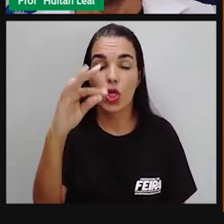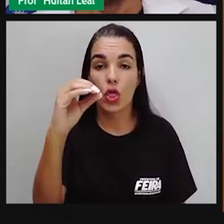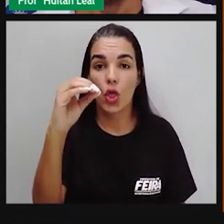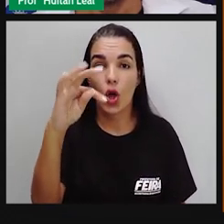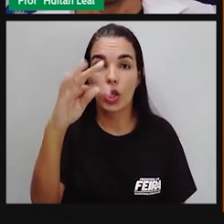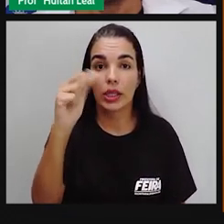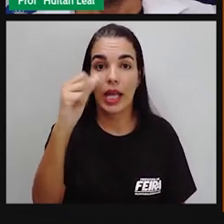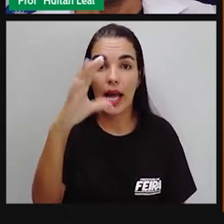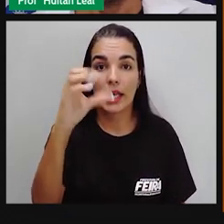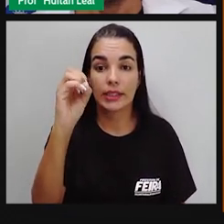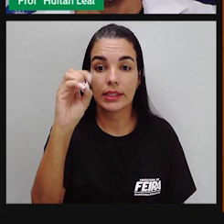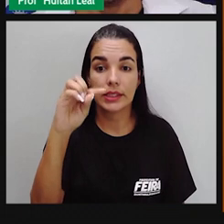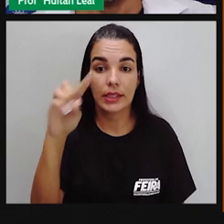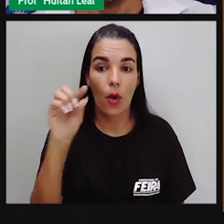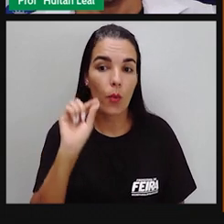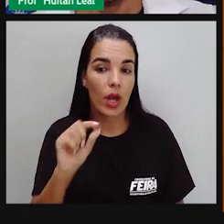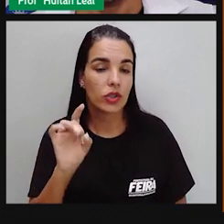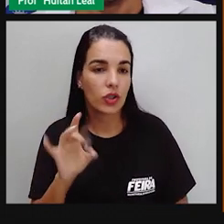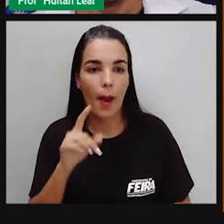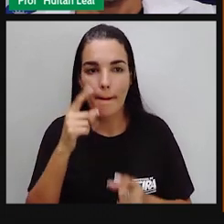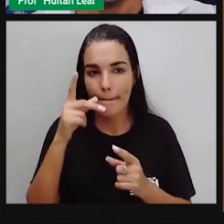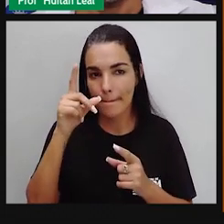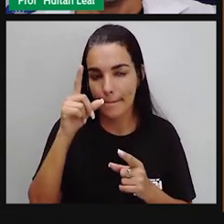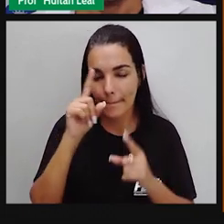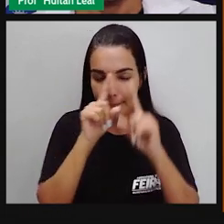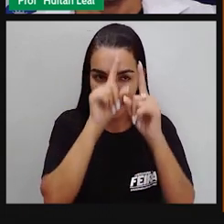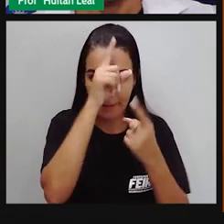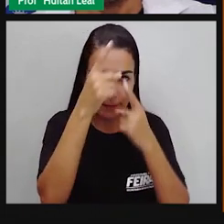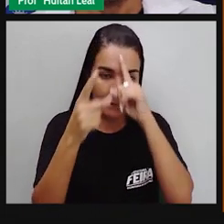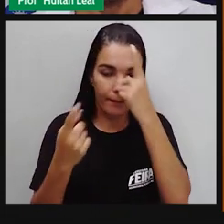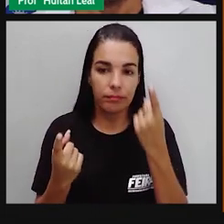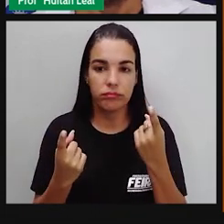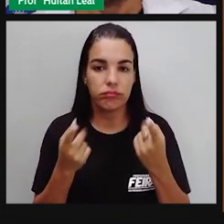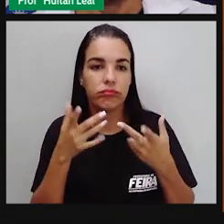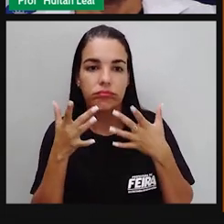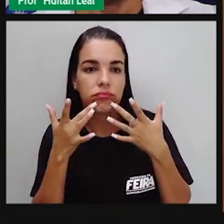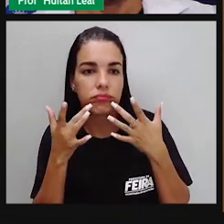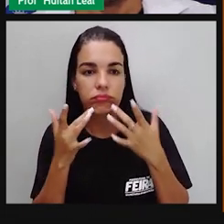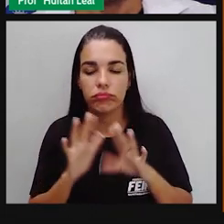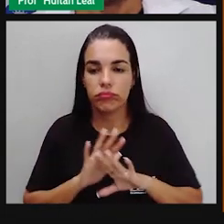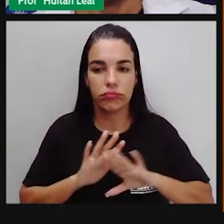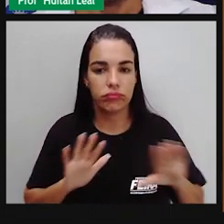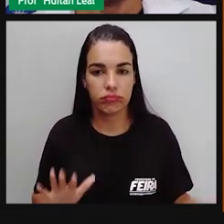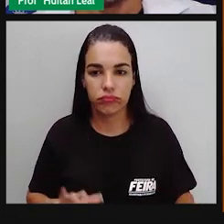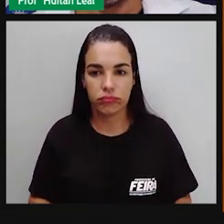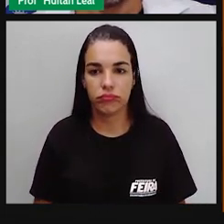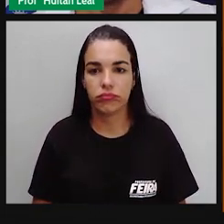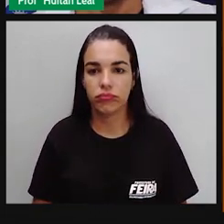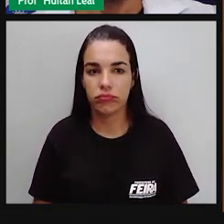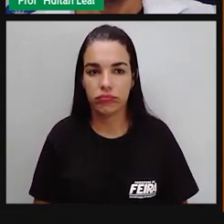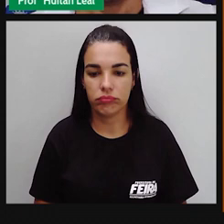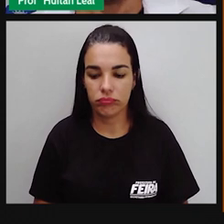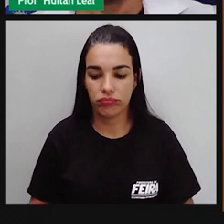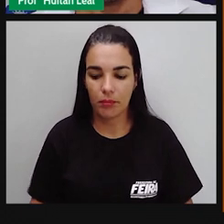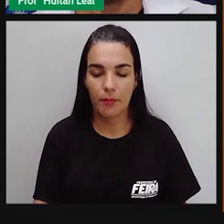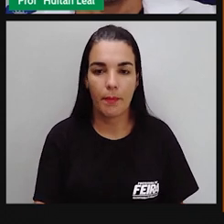sentido figurado, dependendo do contexto. Então, denotação, sentido real,